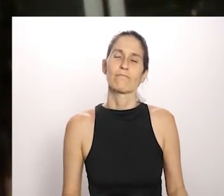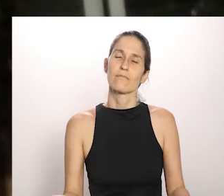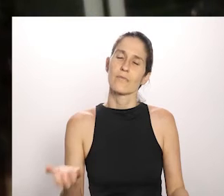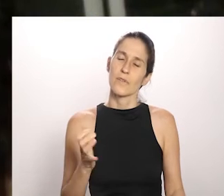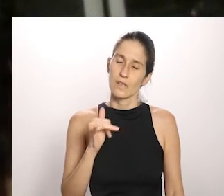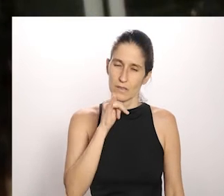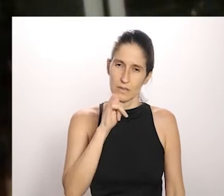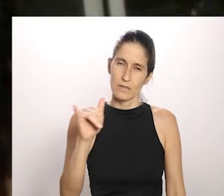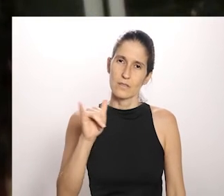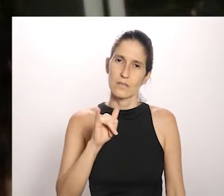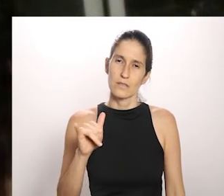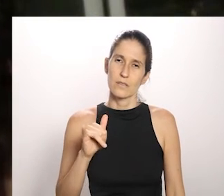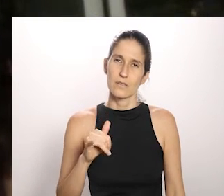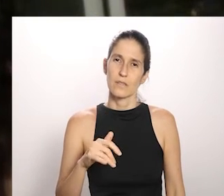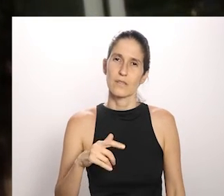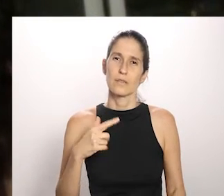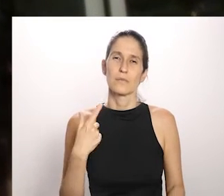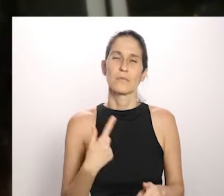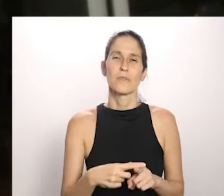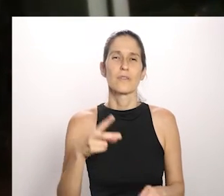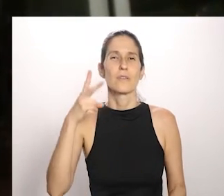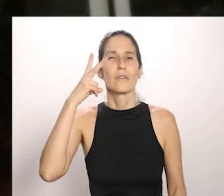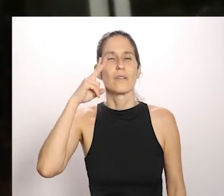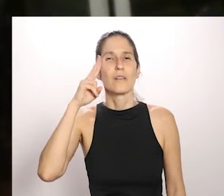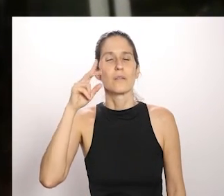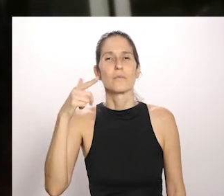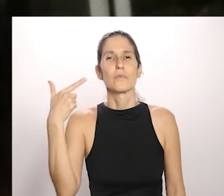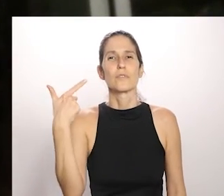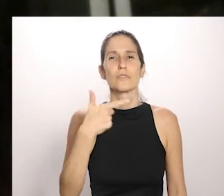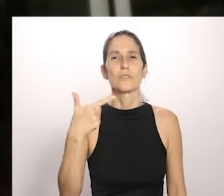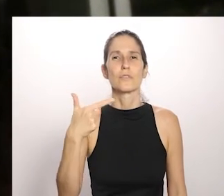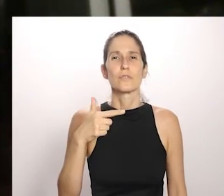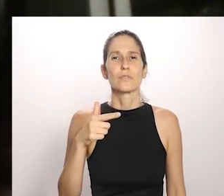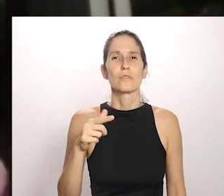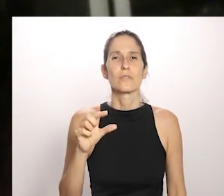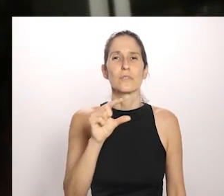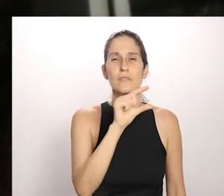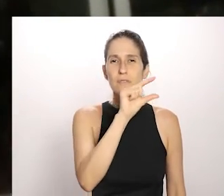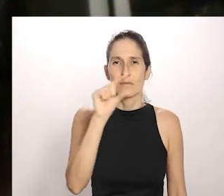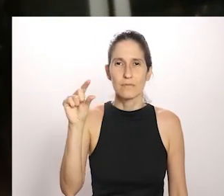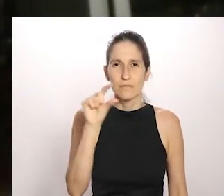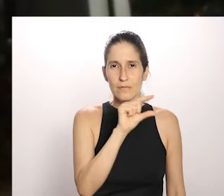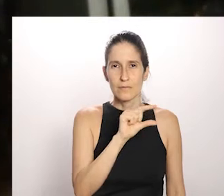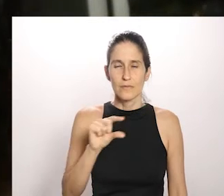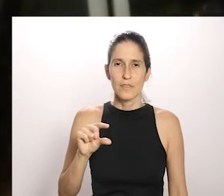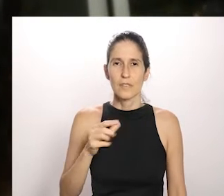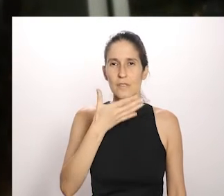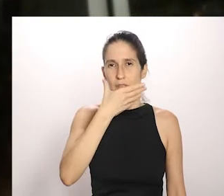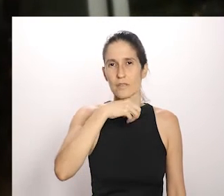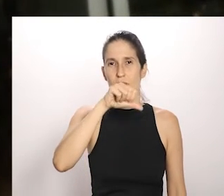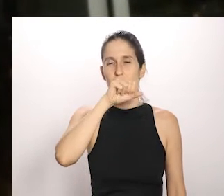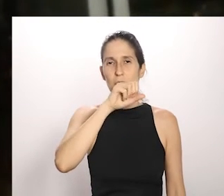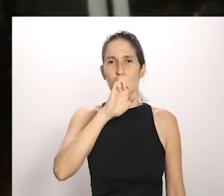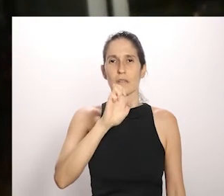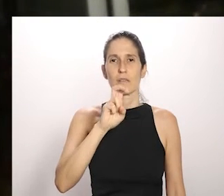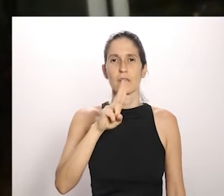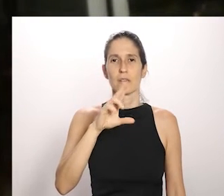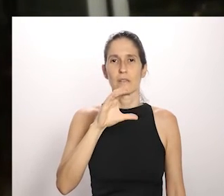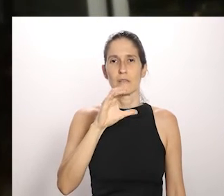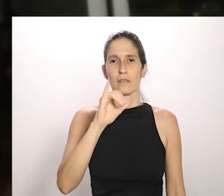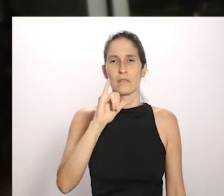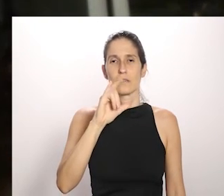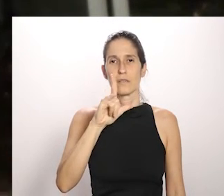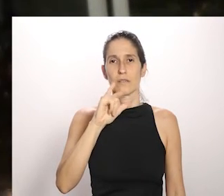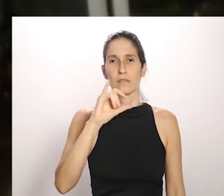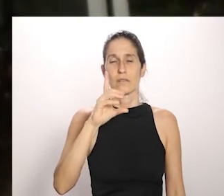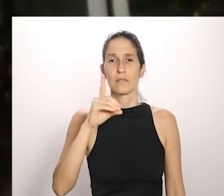aqui, eu me lembro sempre de duas frases de Pai Euclides que justamente viajou comigo nessas residências